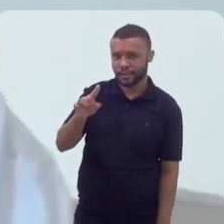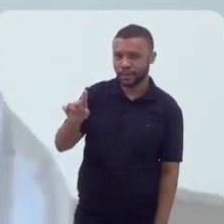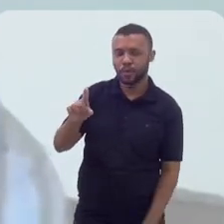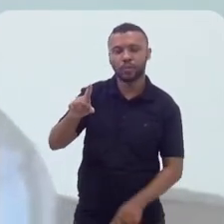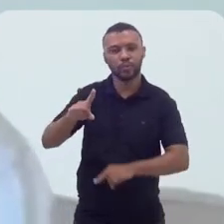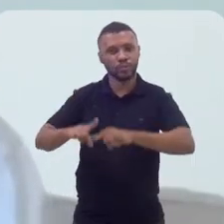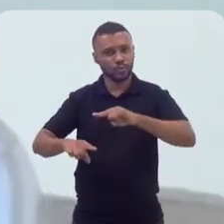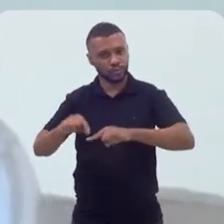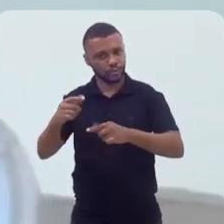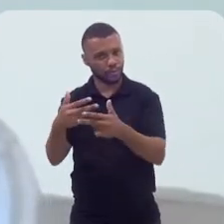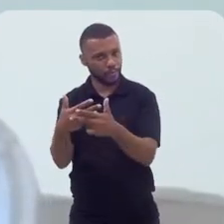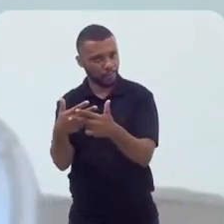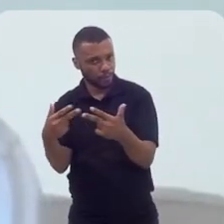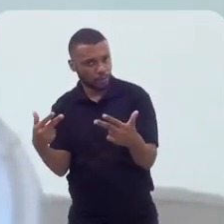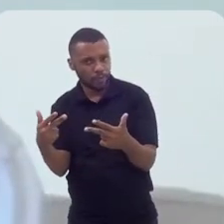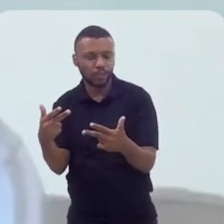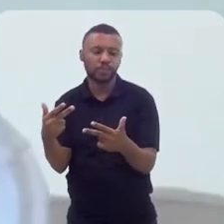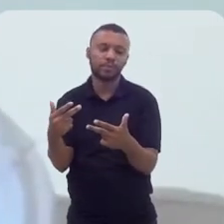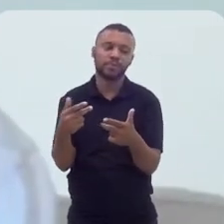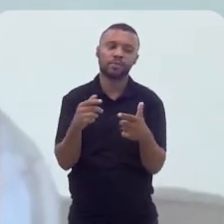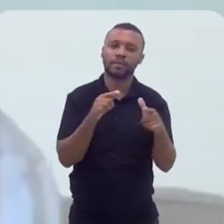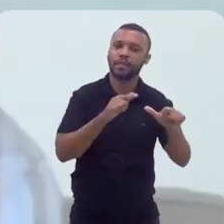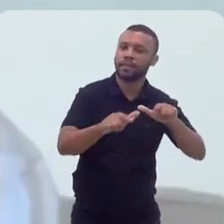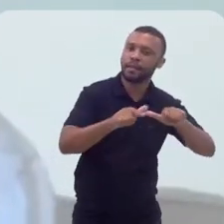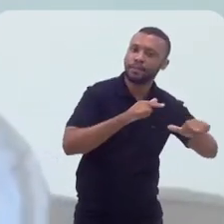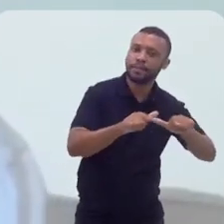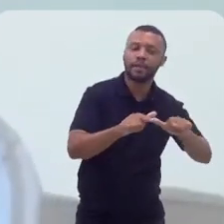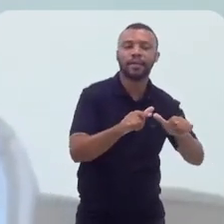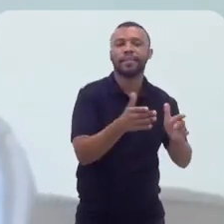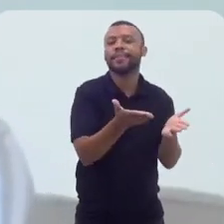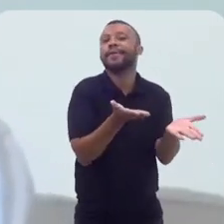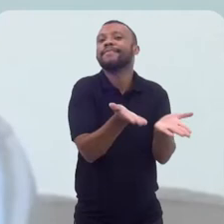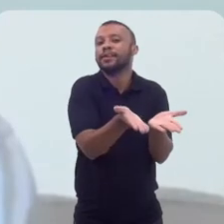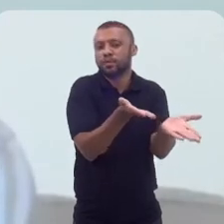produtos como de serviços.